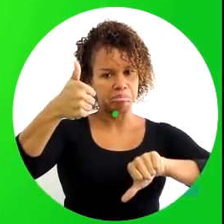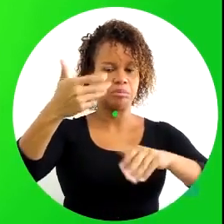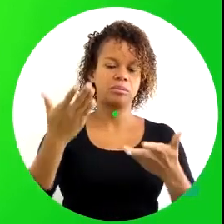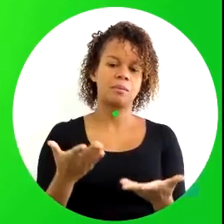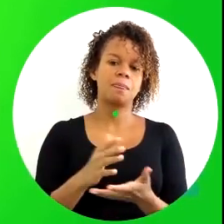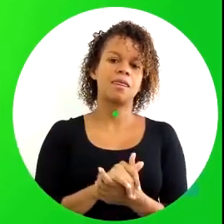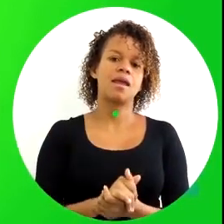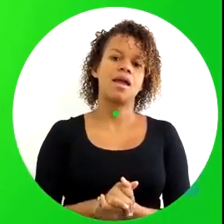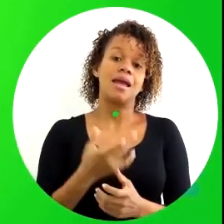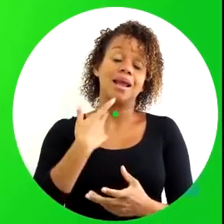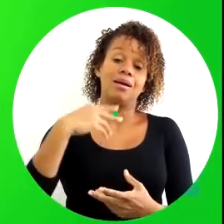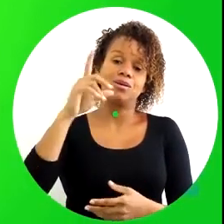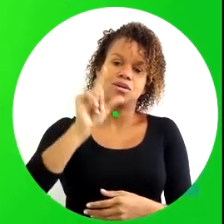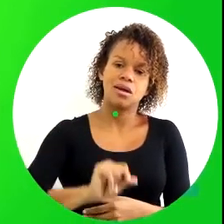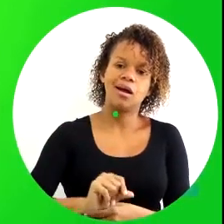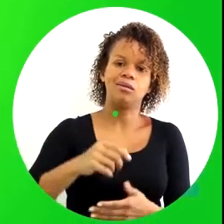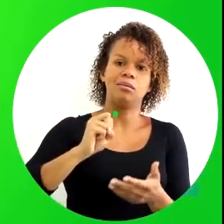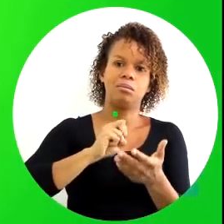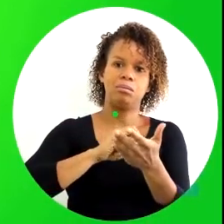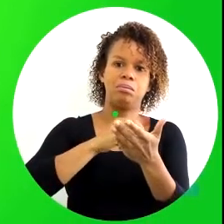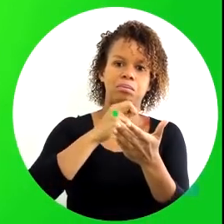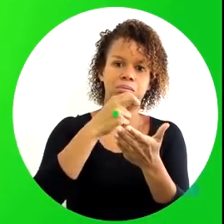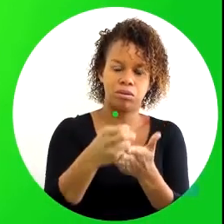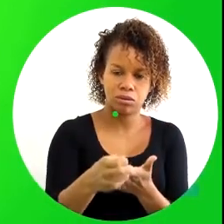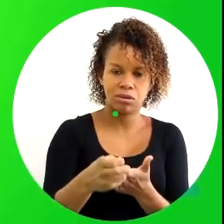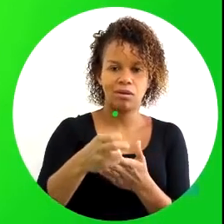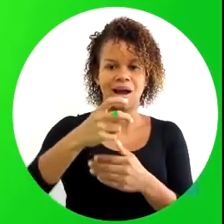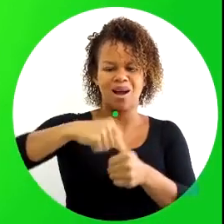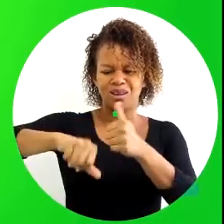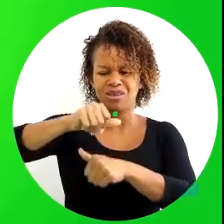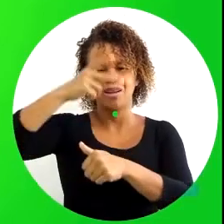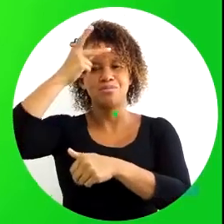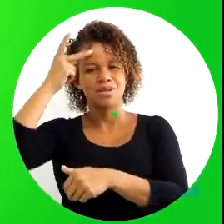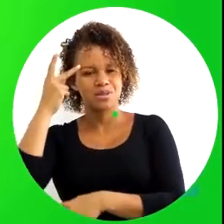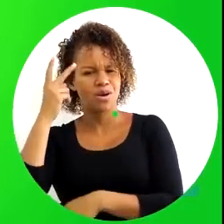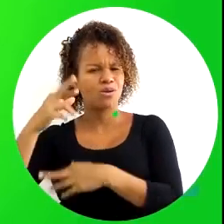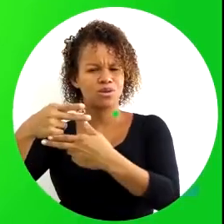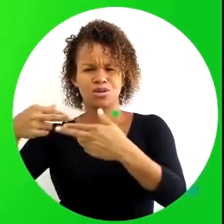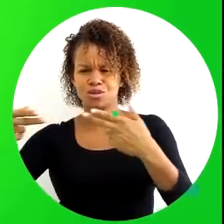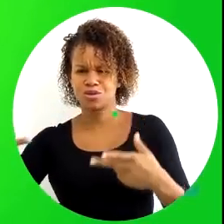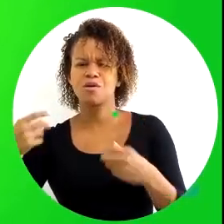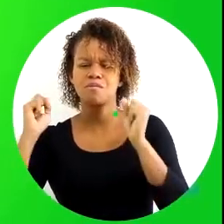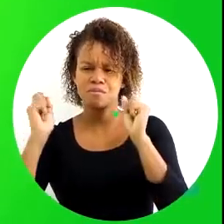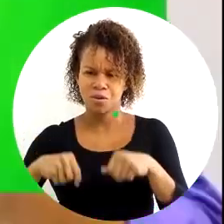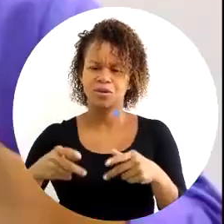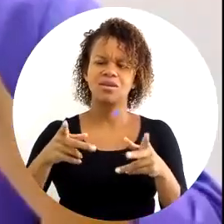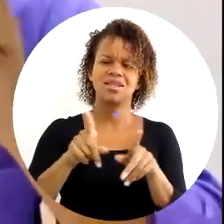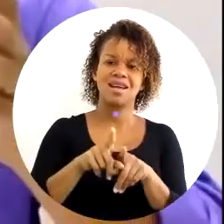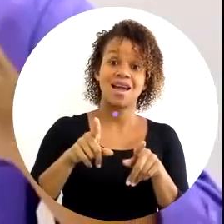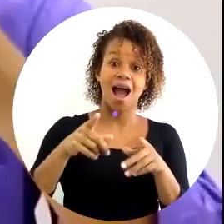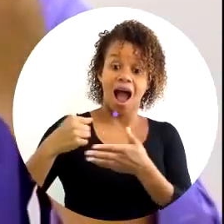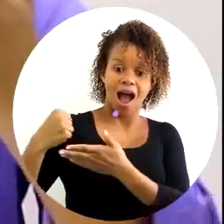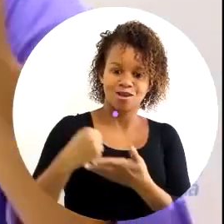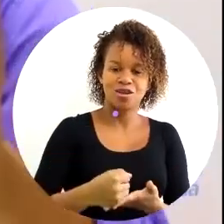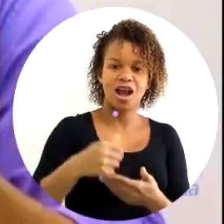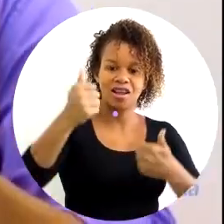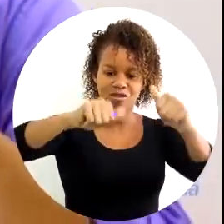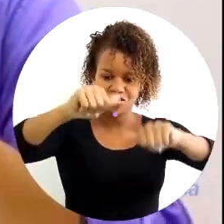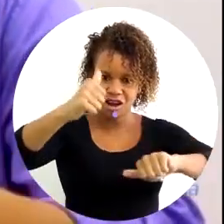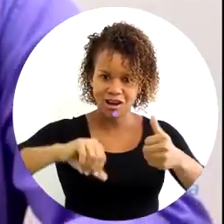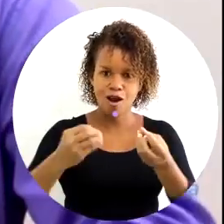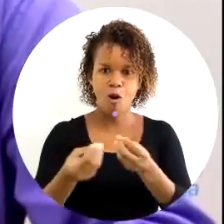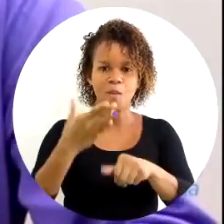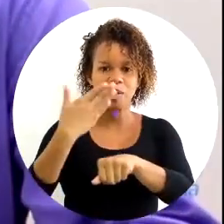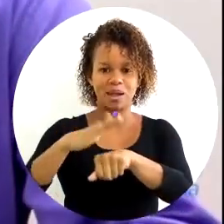efetivo. Além de redução de acidentes, melhorar a rotatividade pessoal, entre outras, podem ser medidas que podem ajudar a gente a